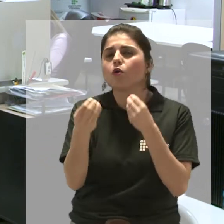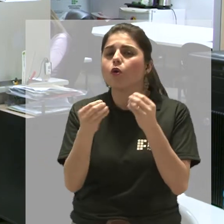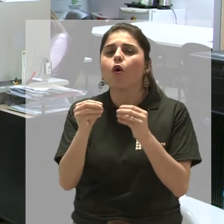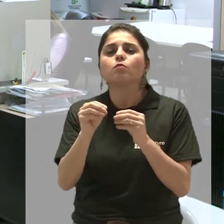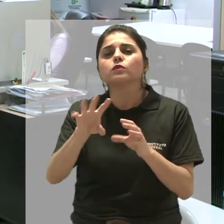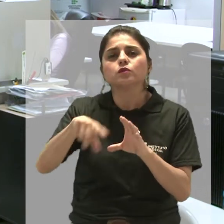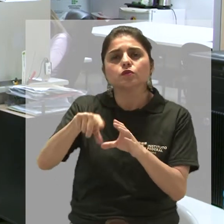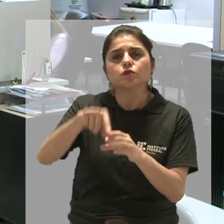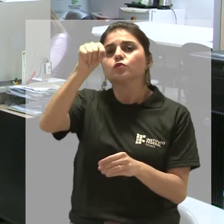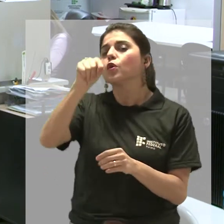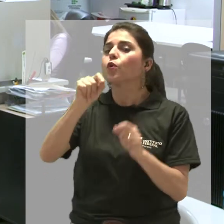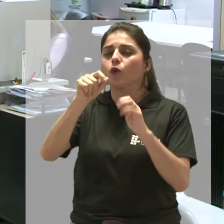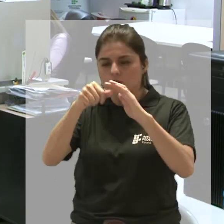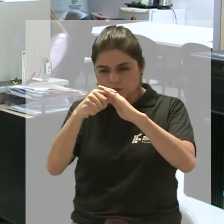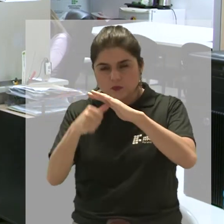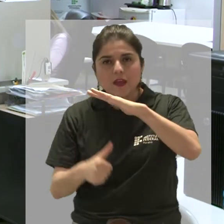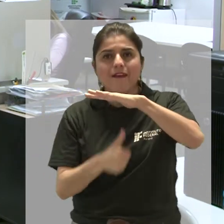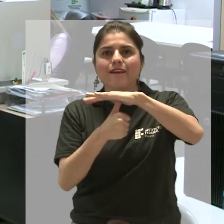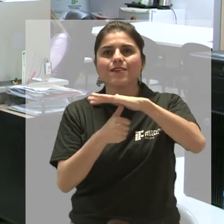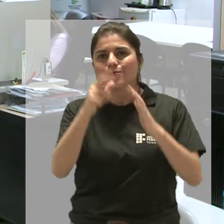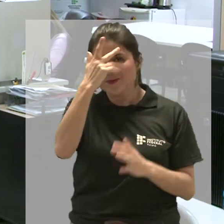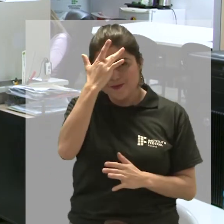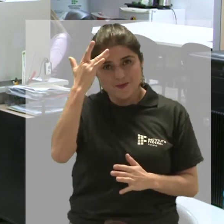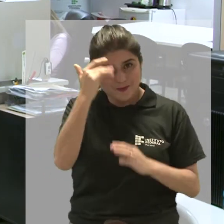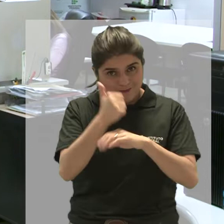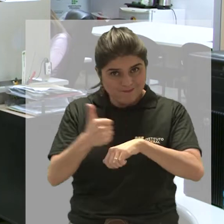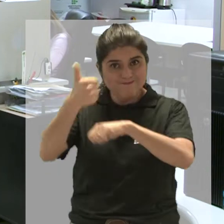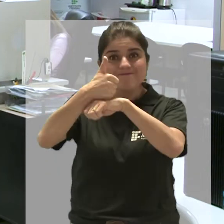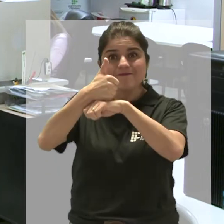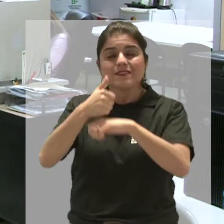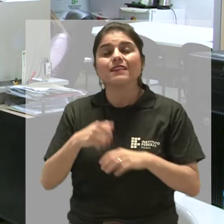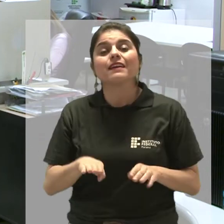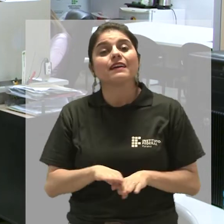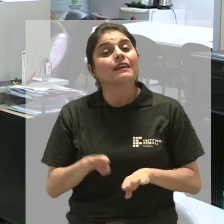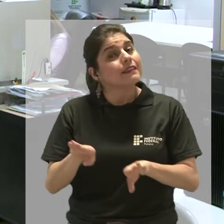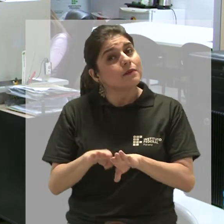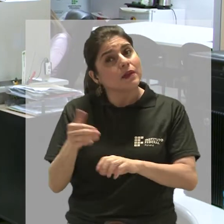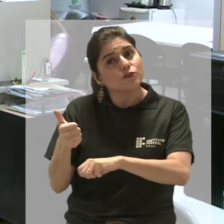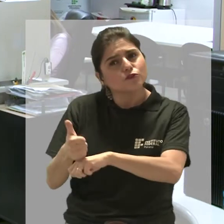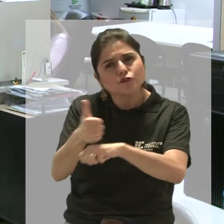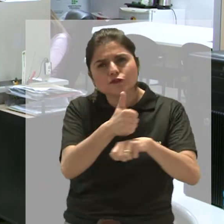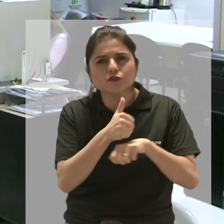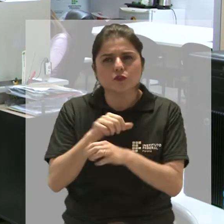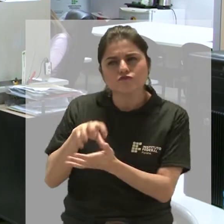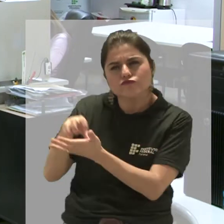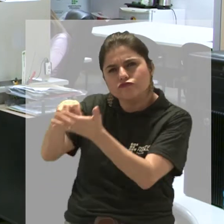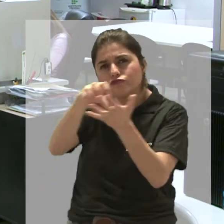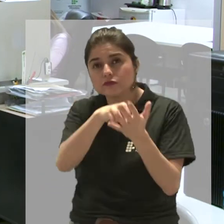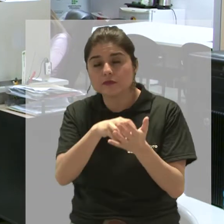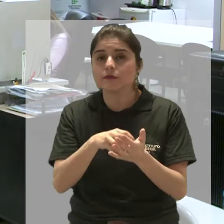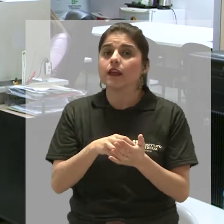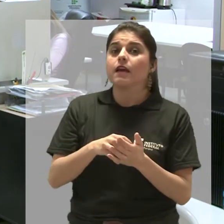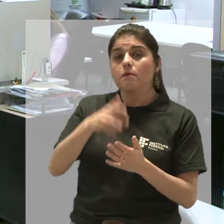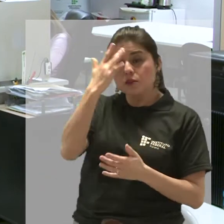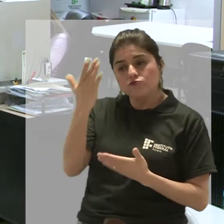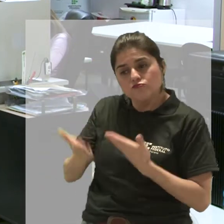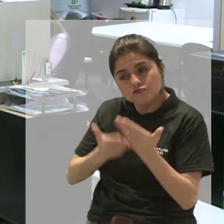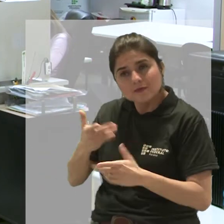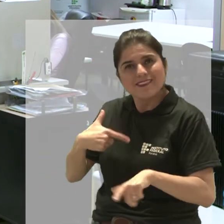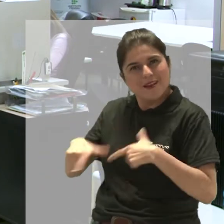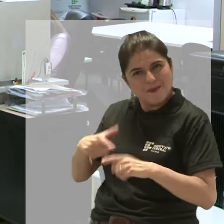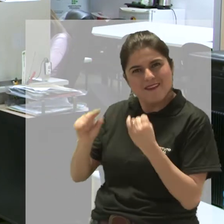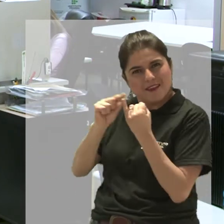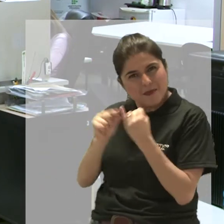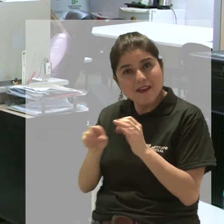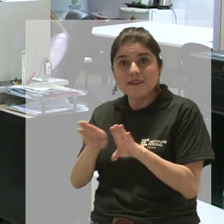IFPR para a escolha do reitor e dos diretores de CAMP. Os servidores do IFPR e os estudantes dos cursos